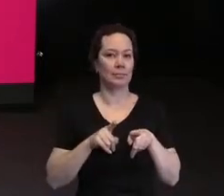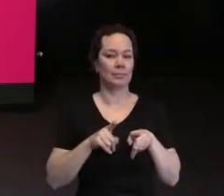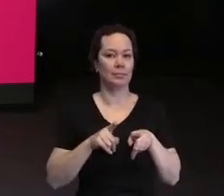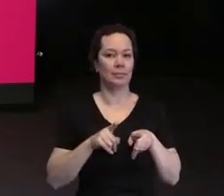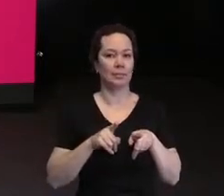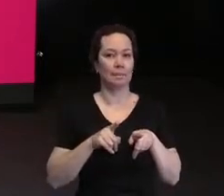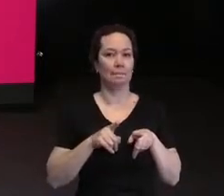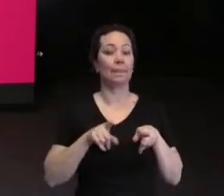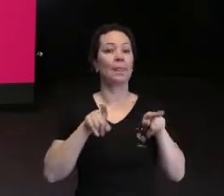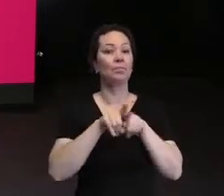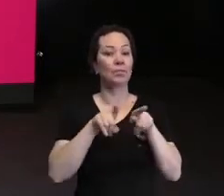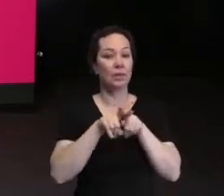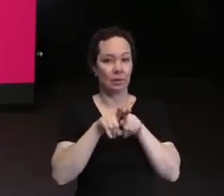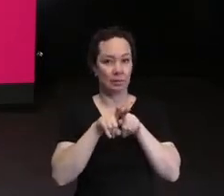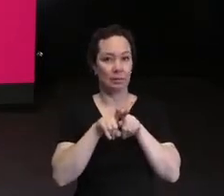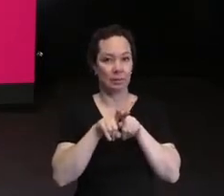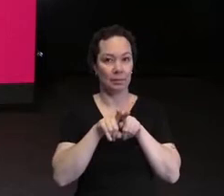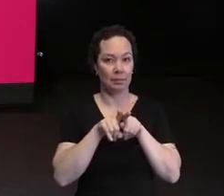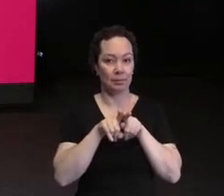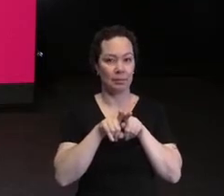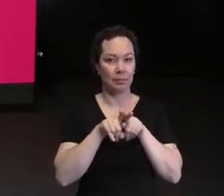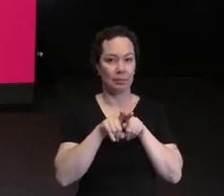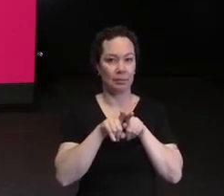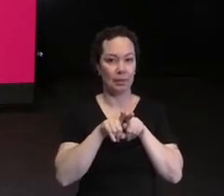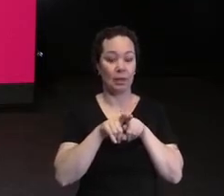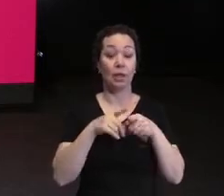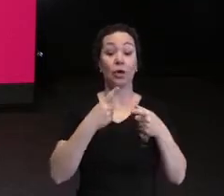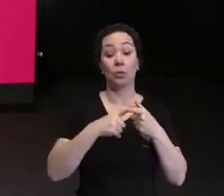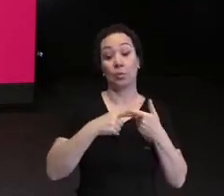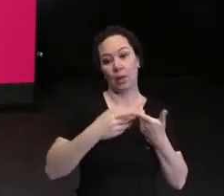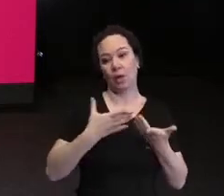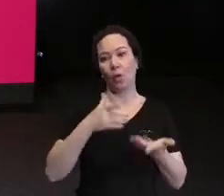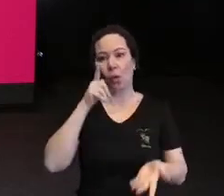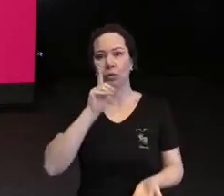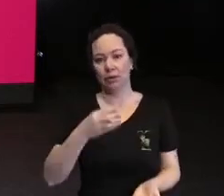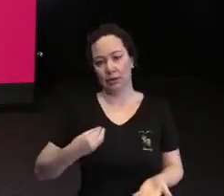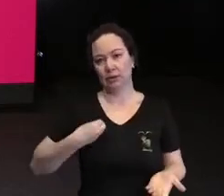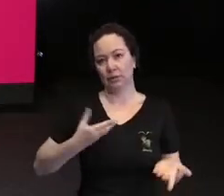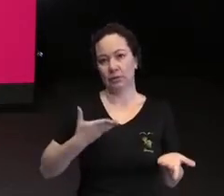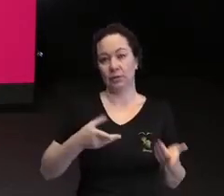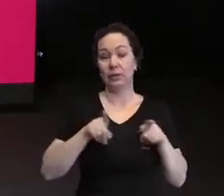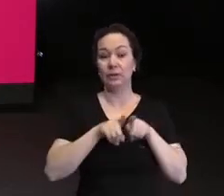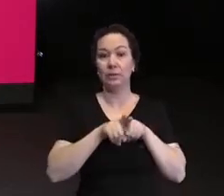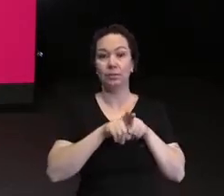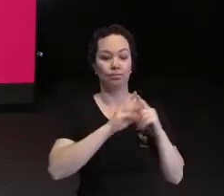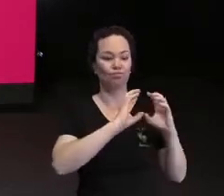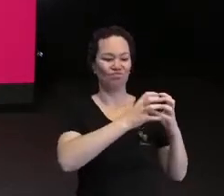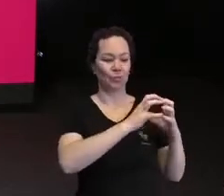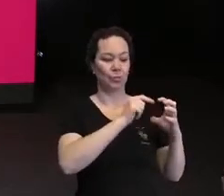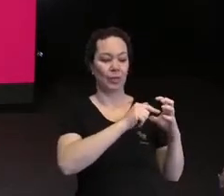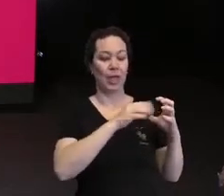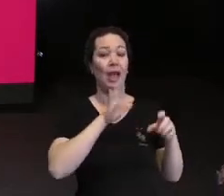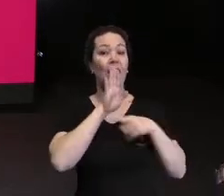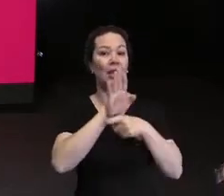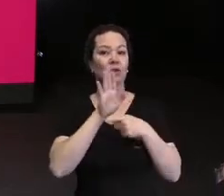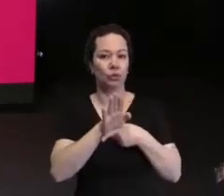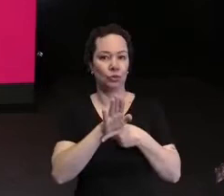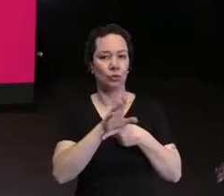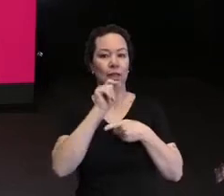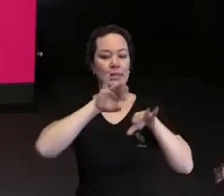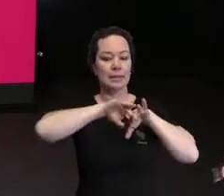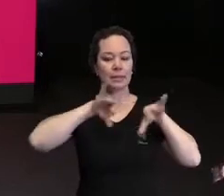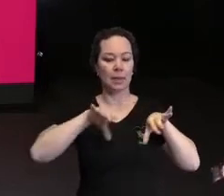ele também, como um mecanismo de sobrevivência, ele também ajuda a gente a separar aquilo que é perigoso ou não perigoso.